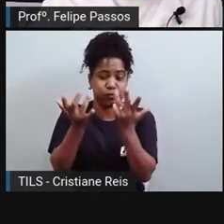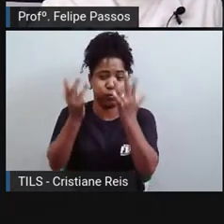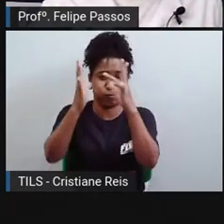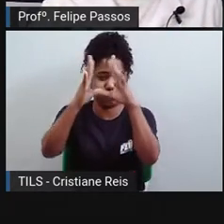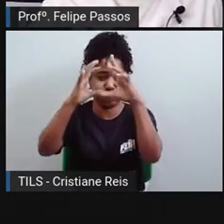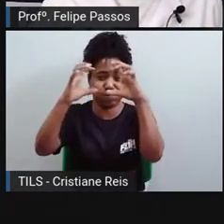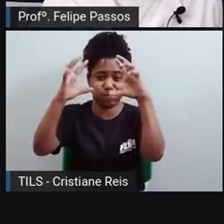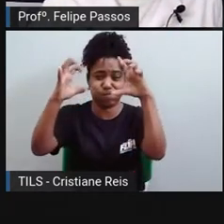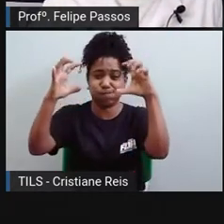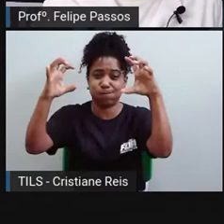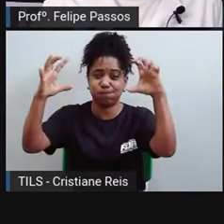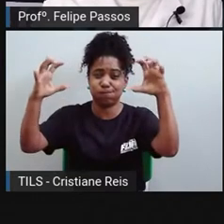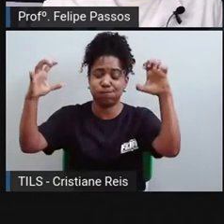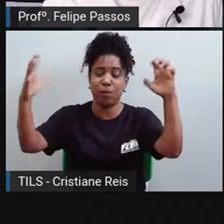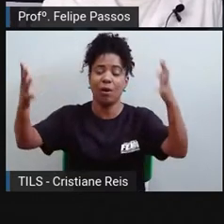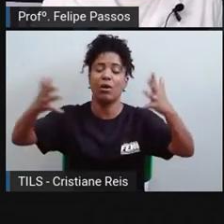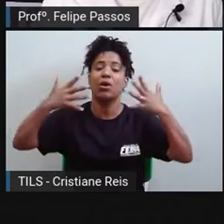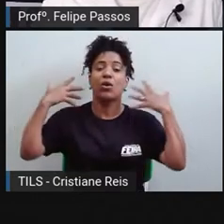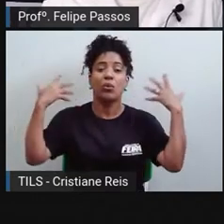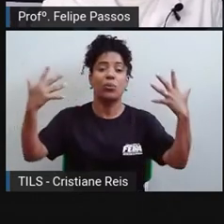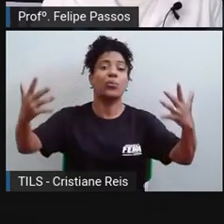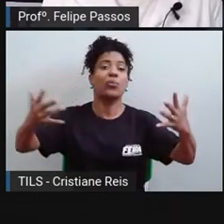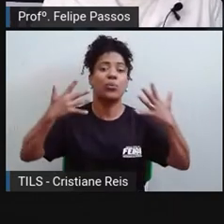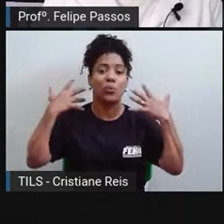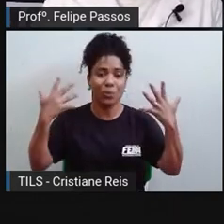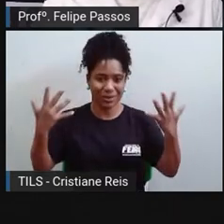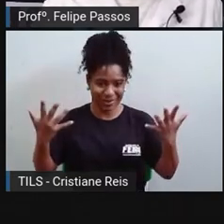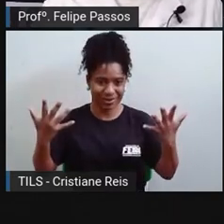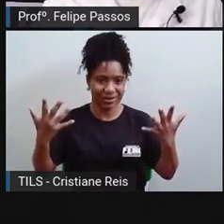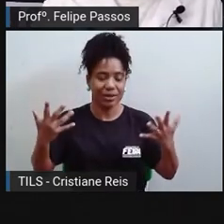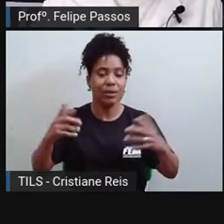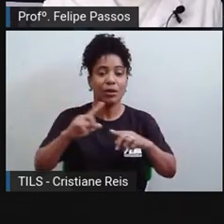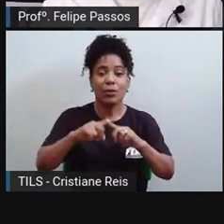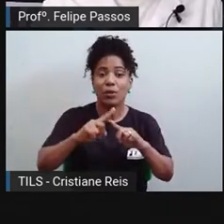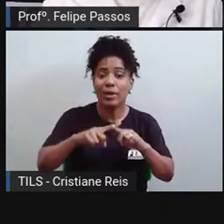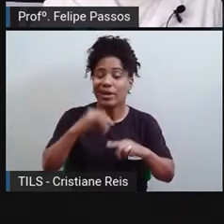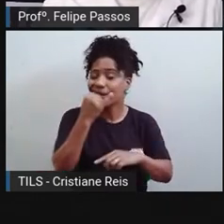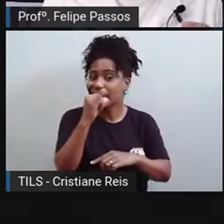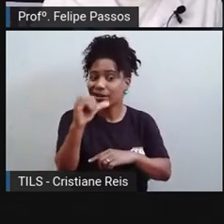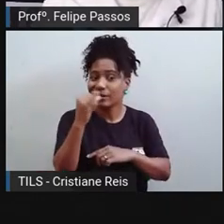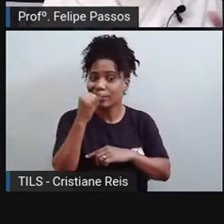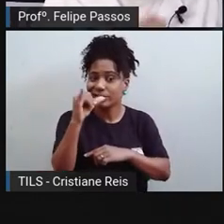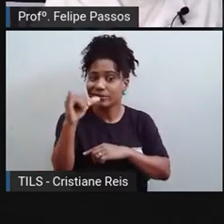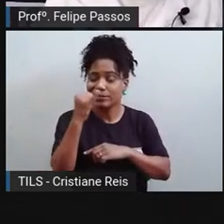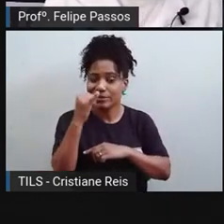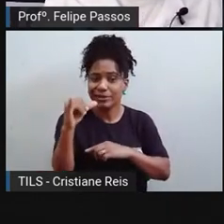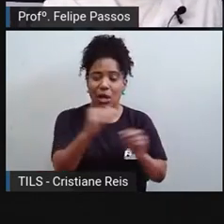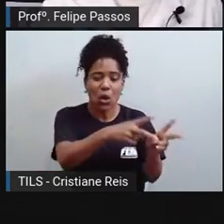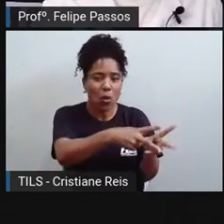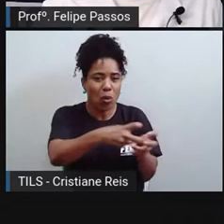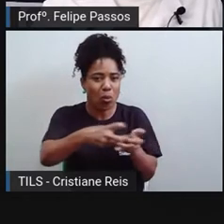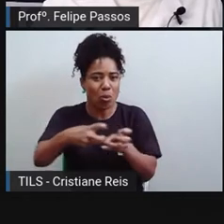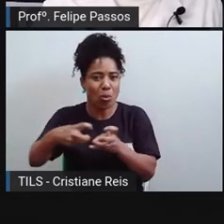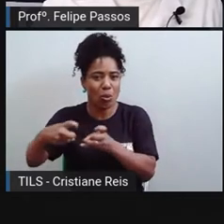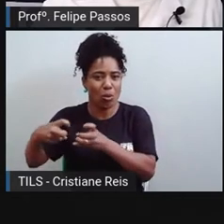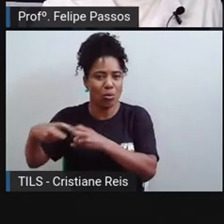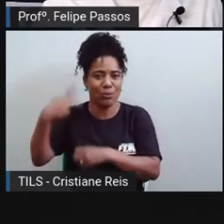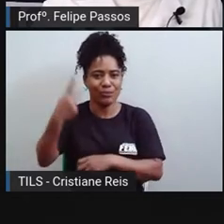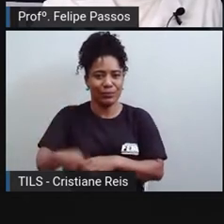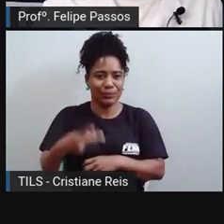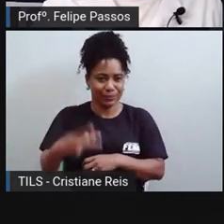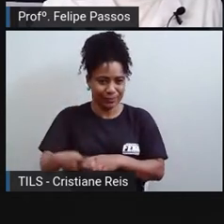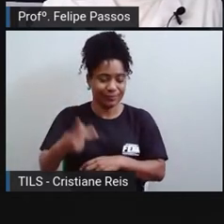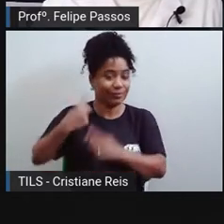fenômeno é consequência das energias que o ser humano usa desde que aconteceu a Revolução